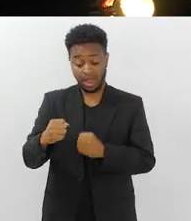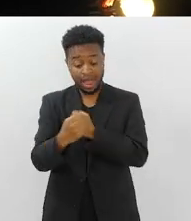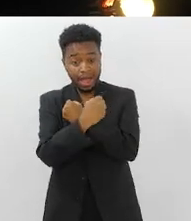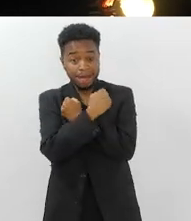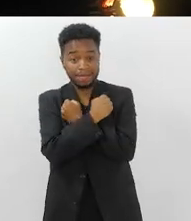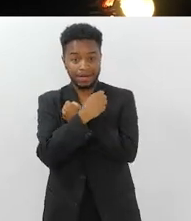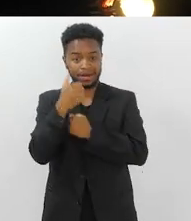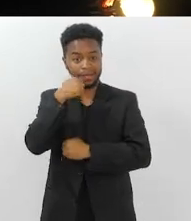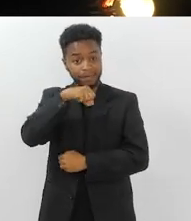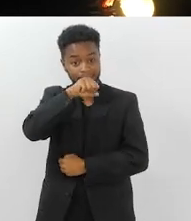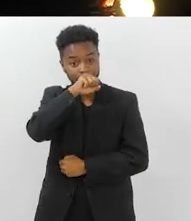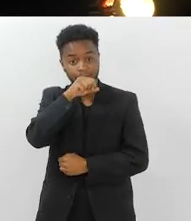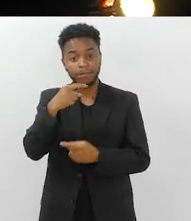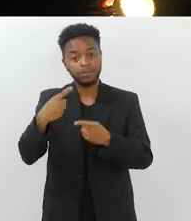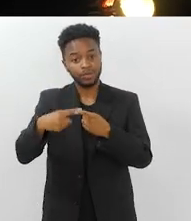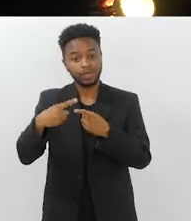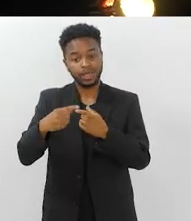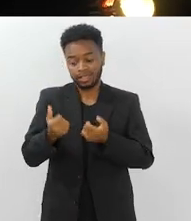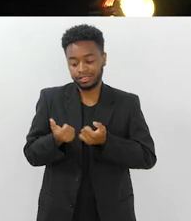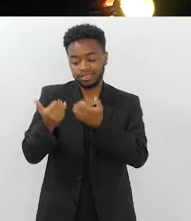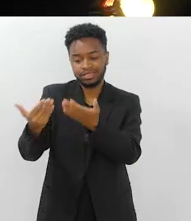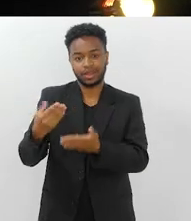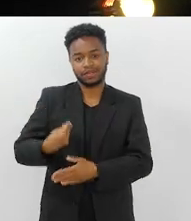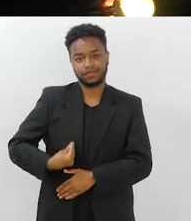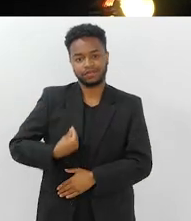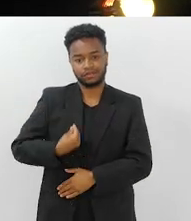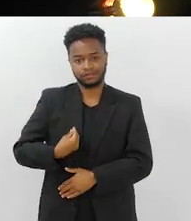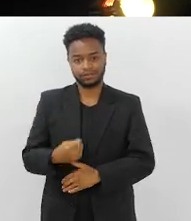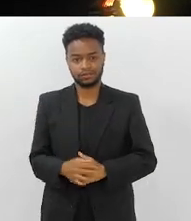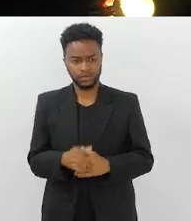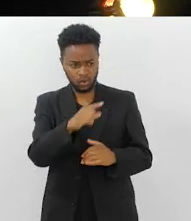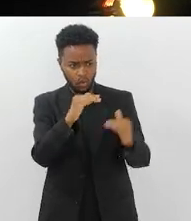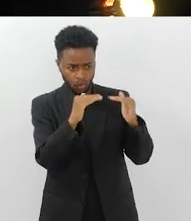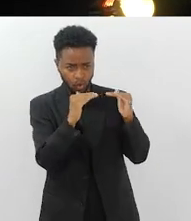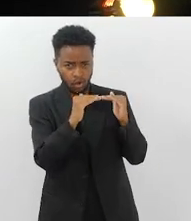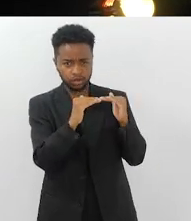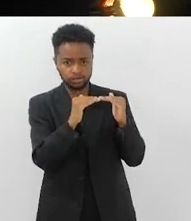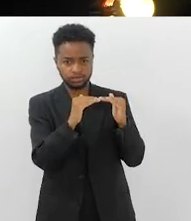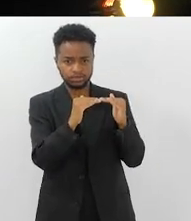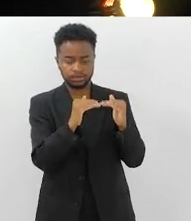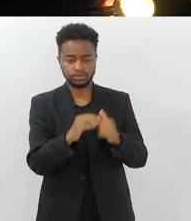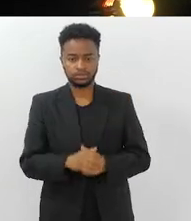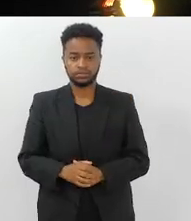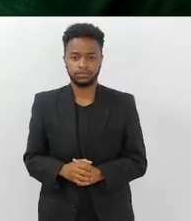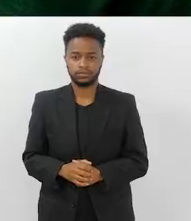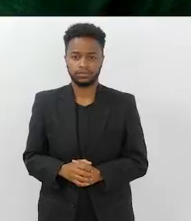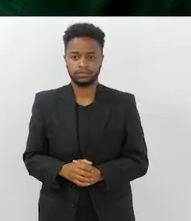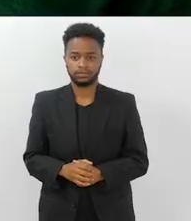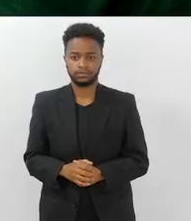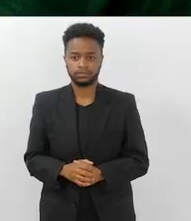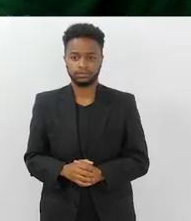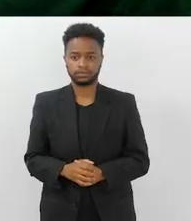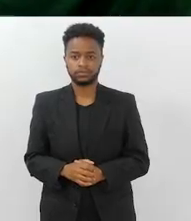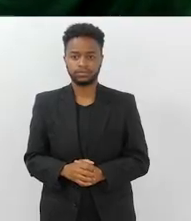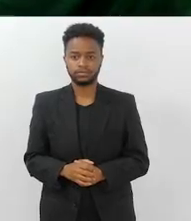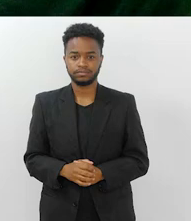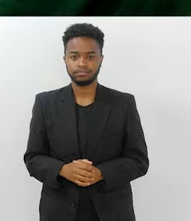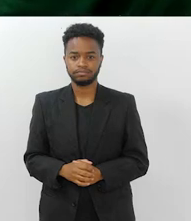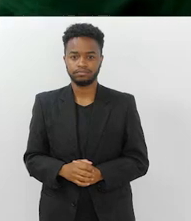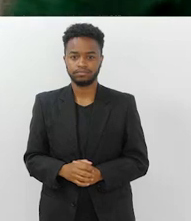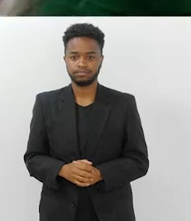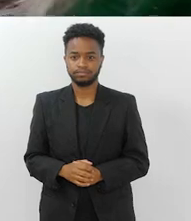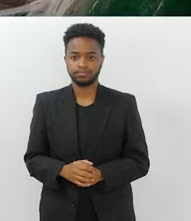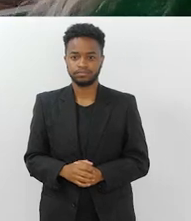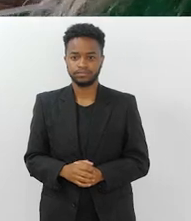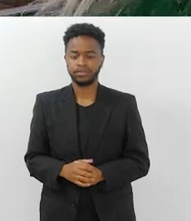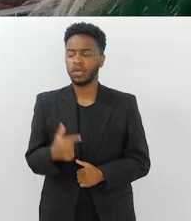abrace a sua mãe, porque isso vai trazer vida a ela. Você concorda com isso? Nessa linha que eu... Concordo